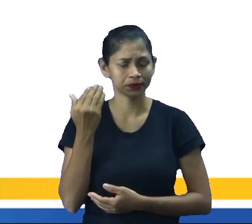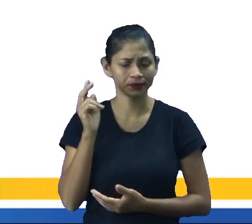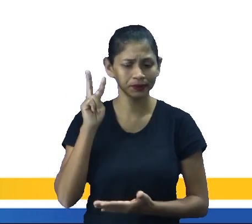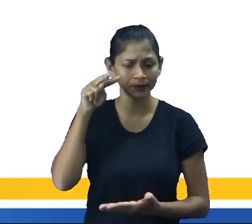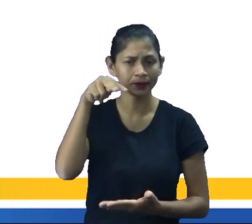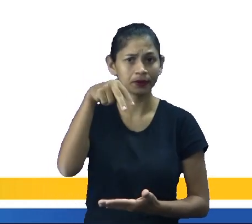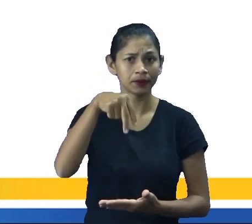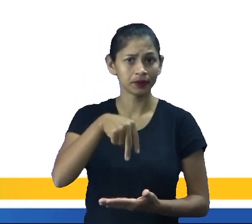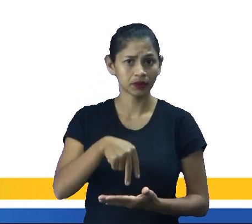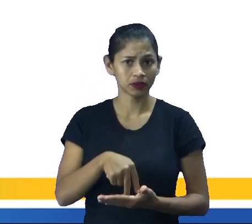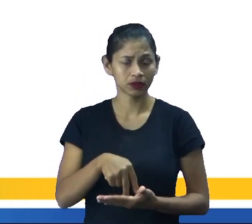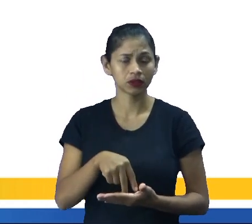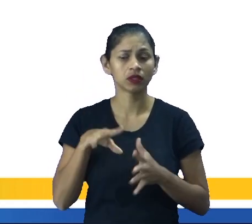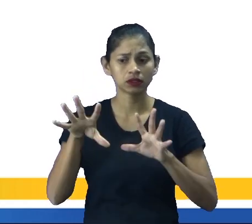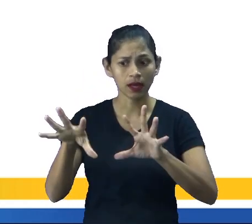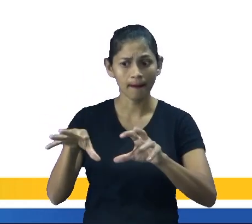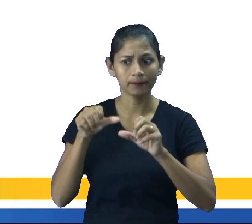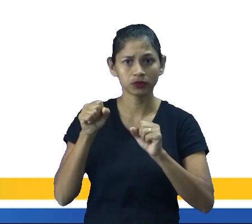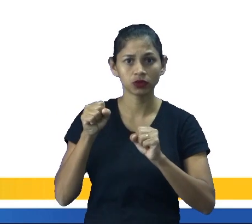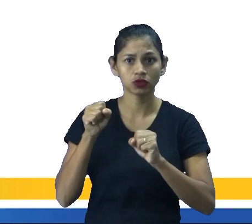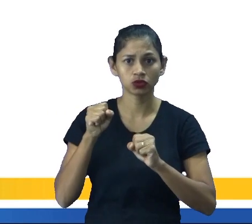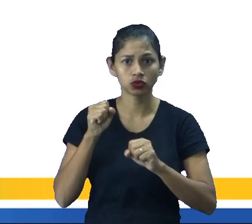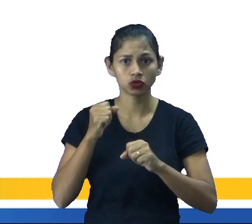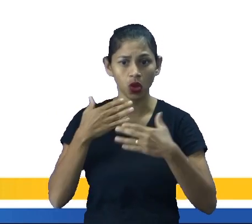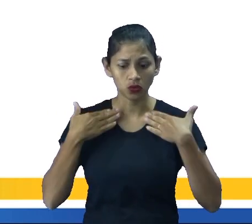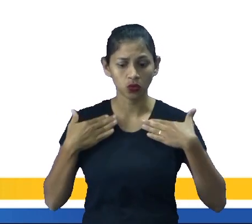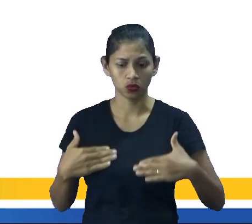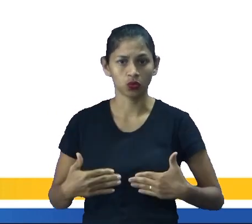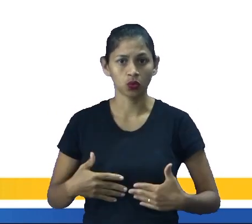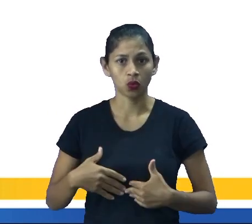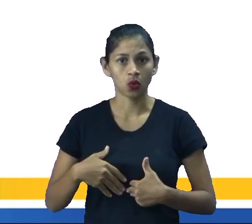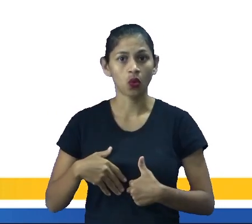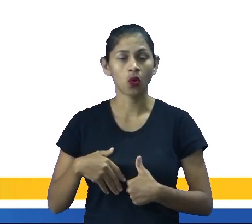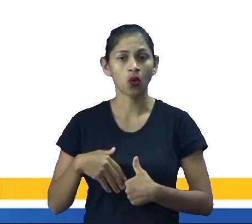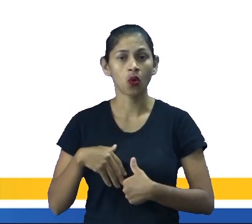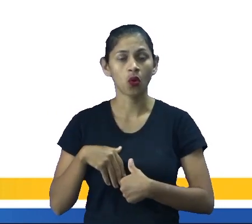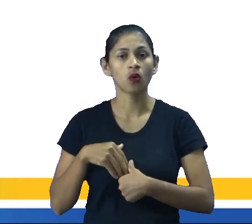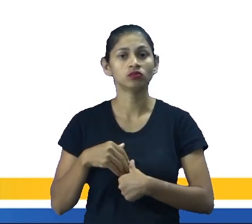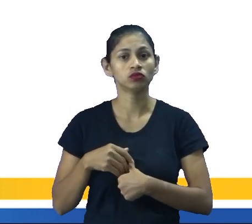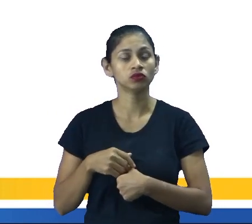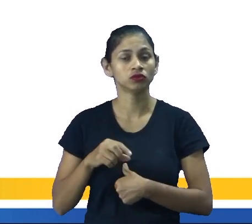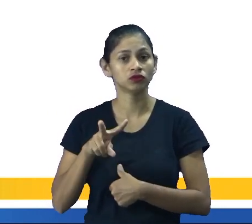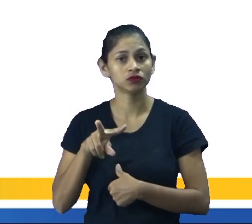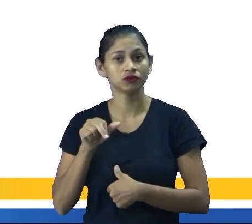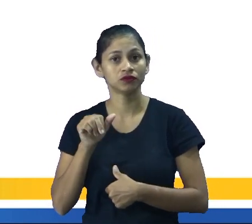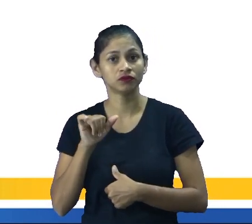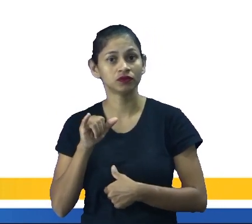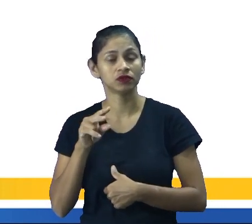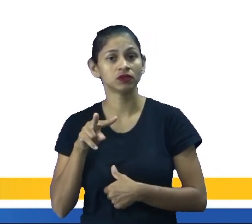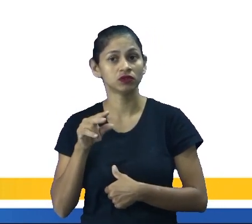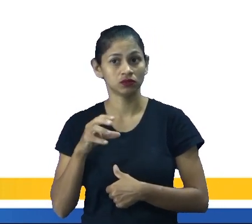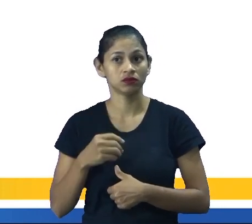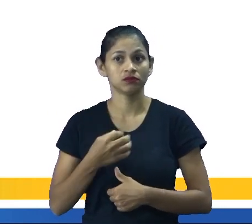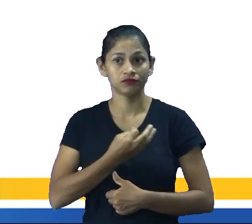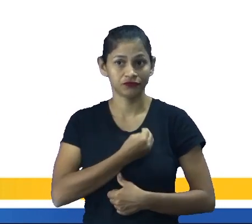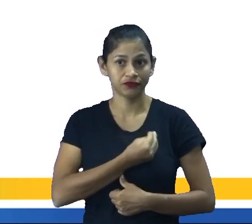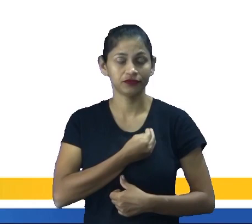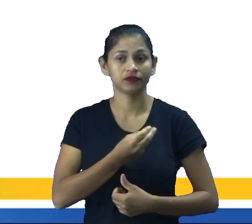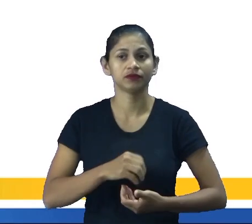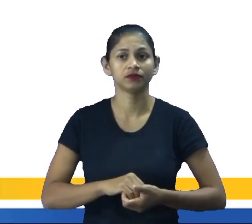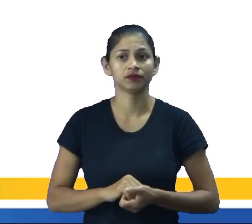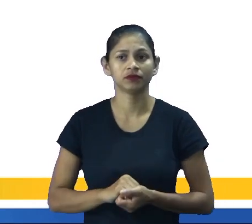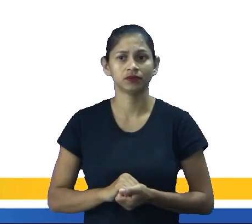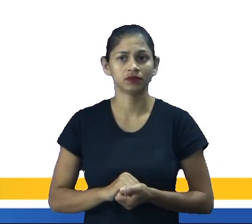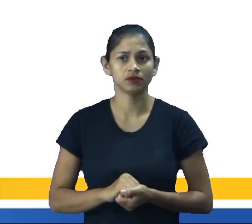esse motivo, as pessoas se fantasiavam, e a festa era repleta de artefatos sombrios, com o intuito de se defender